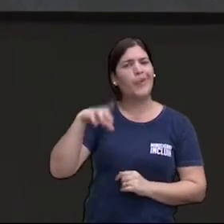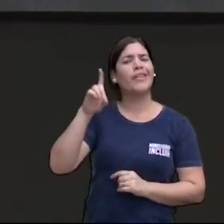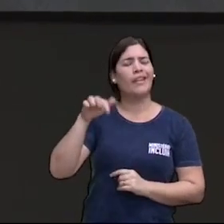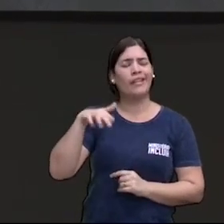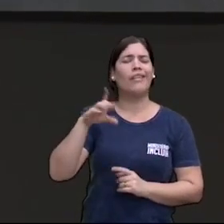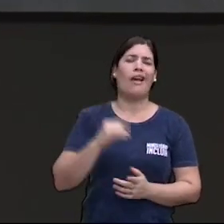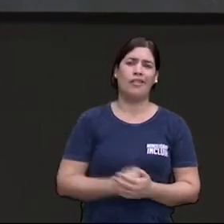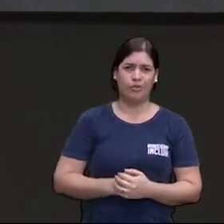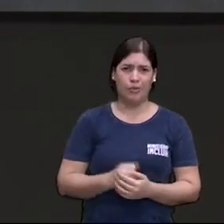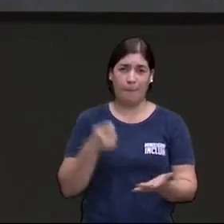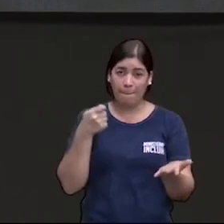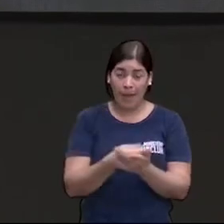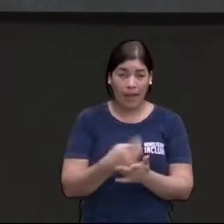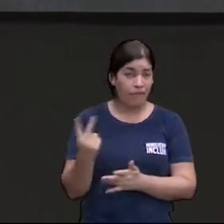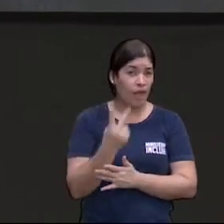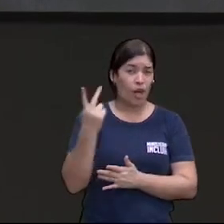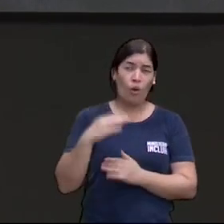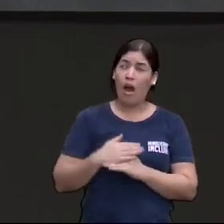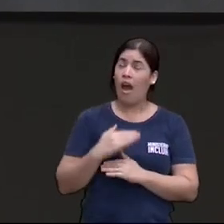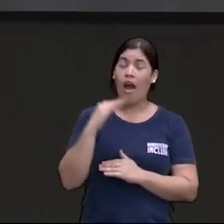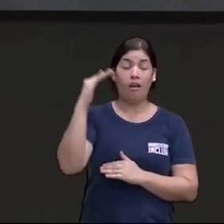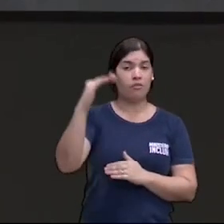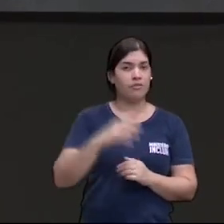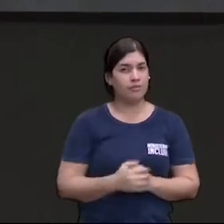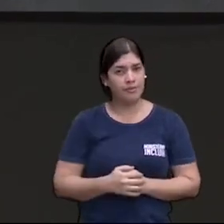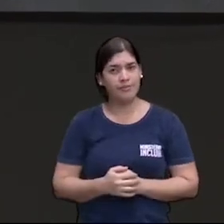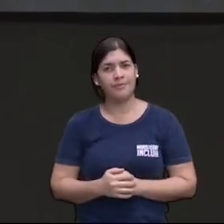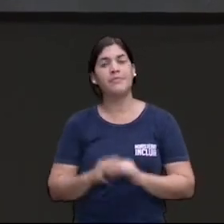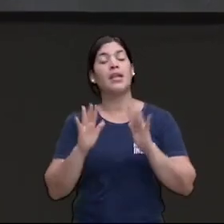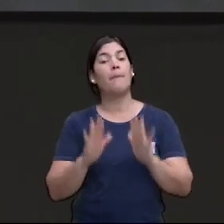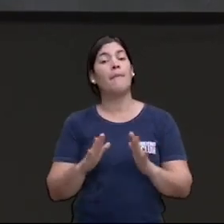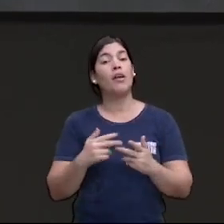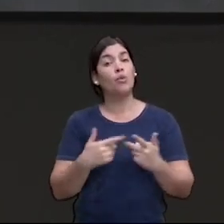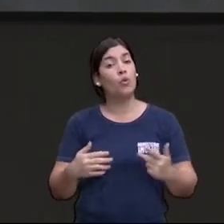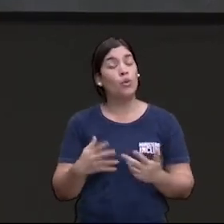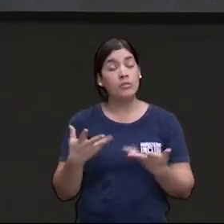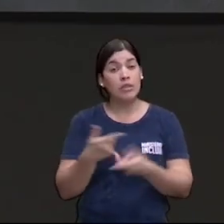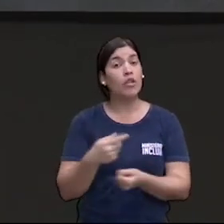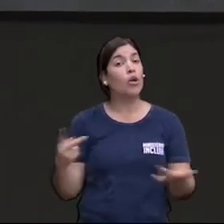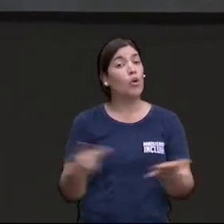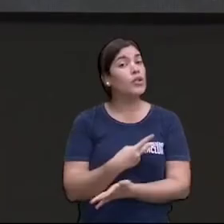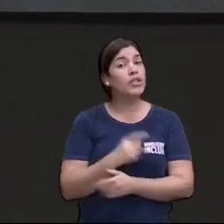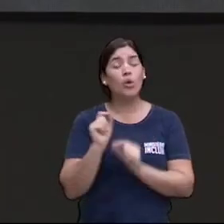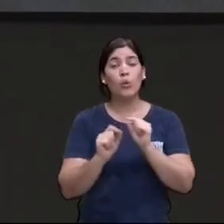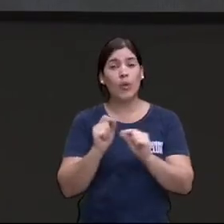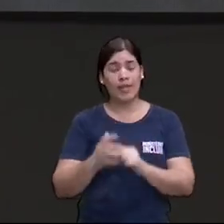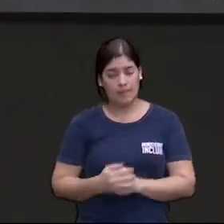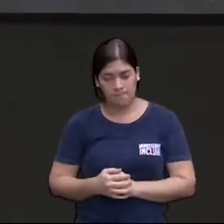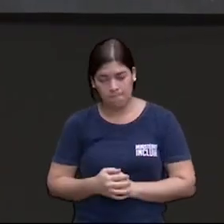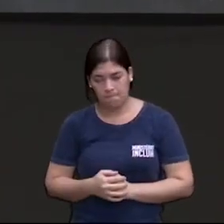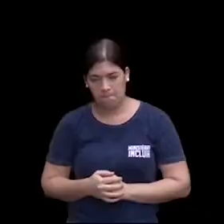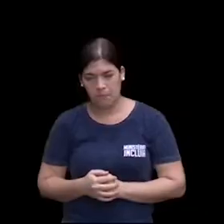valor muito grande mas algo incrível aconteceu o juiz